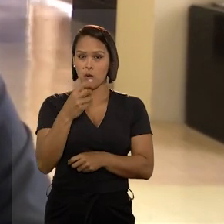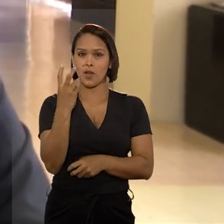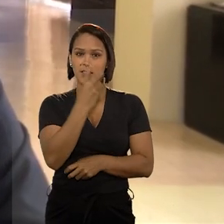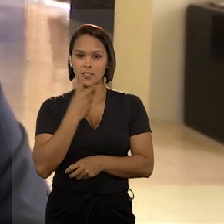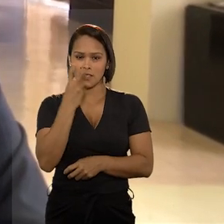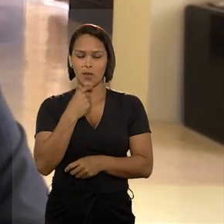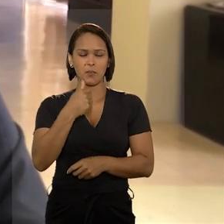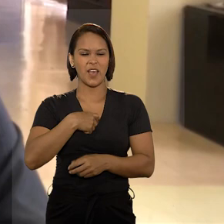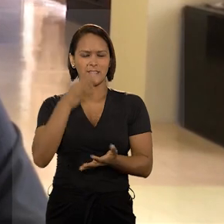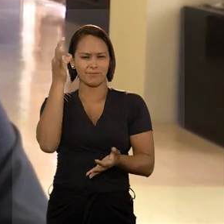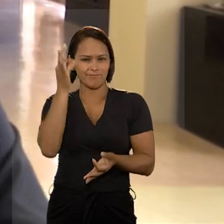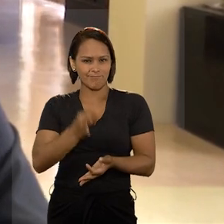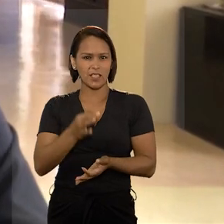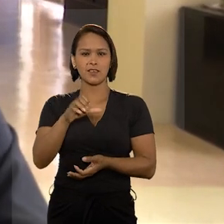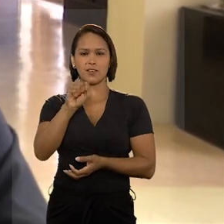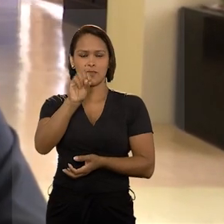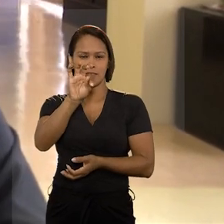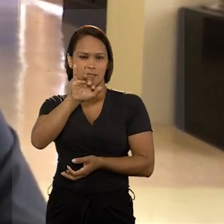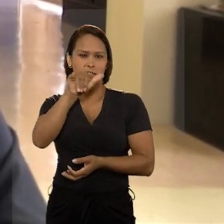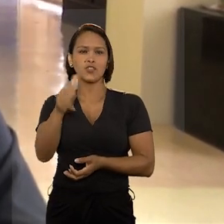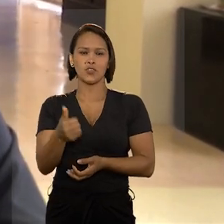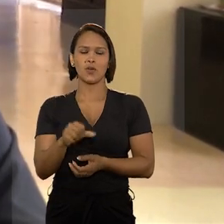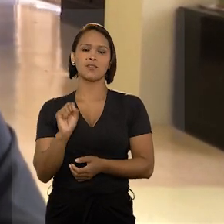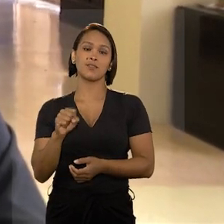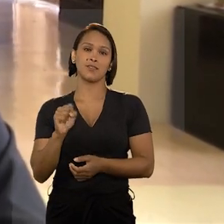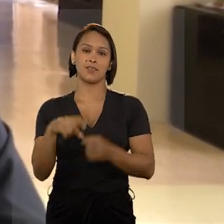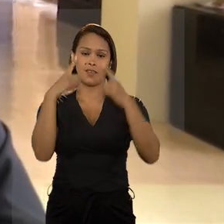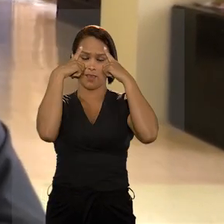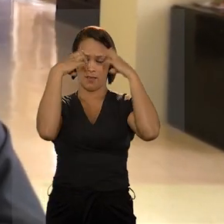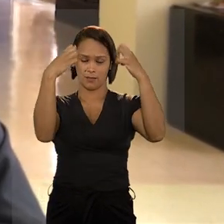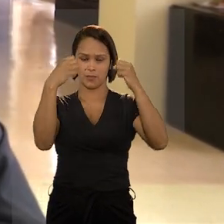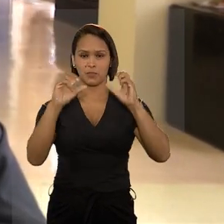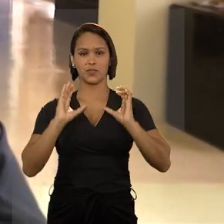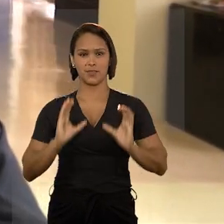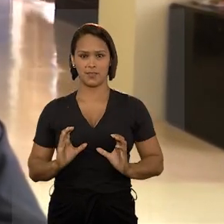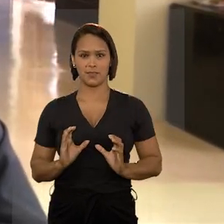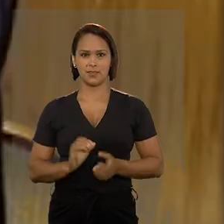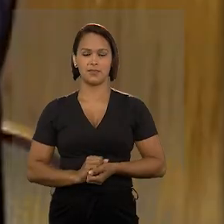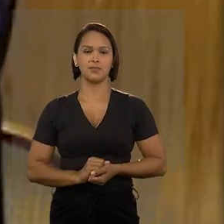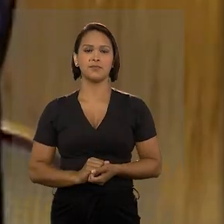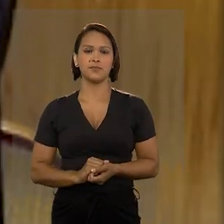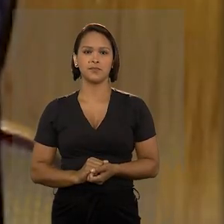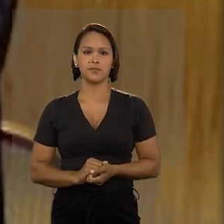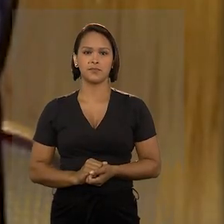eu tive a certeza de que o STJ efetivamente é o Tribunal da Cidadania.